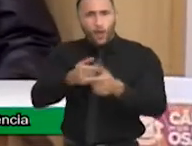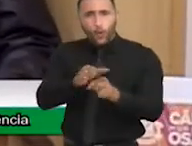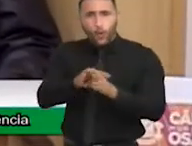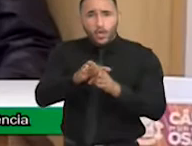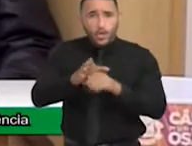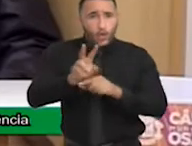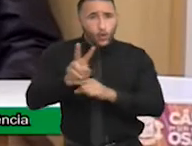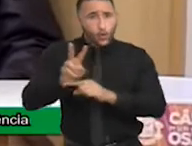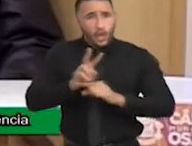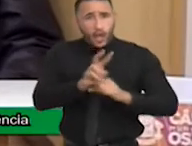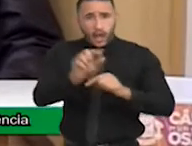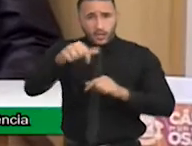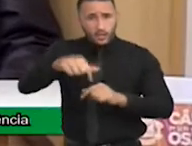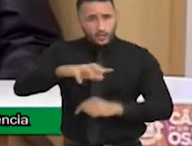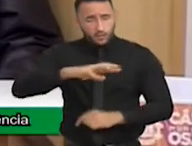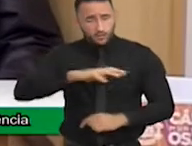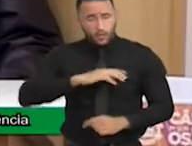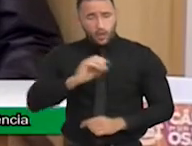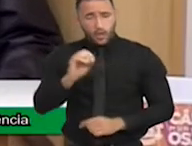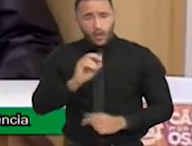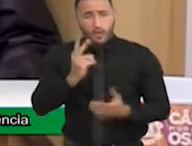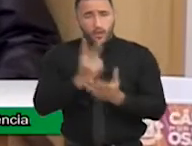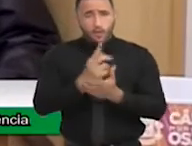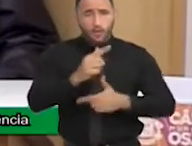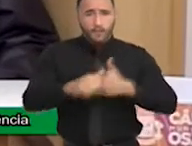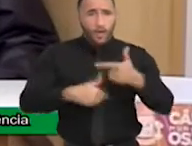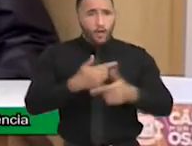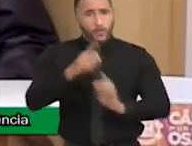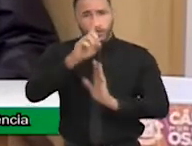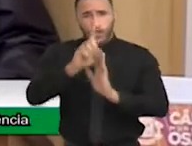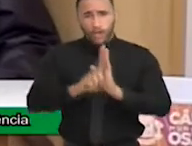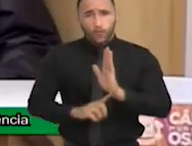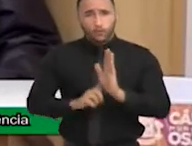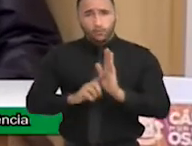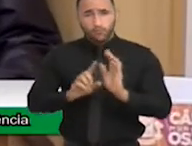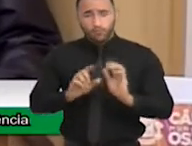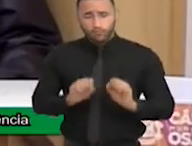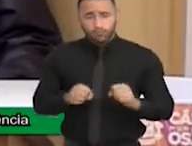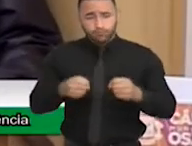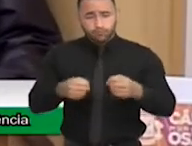neste município, atuando sempre na defesa do direito de nossas crianças.